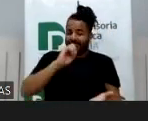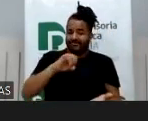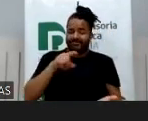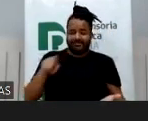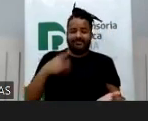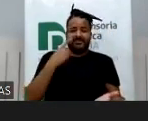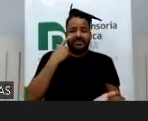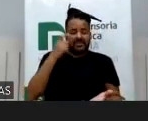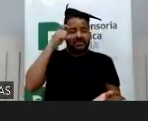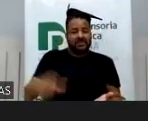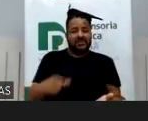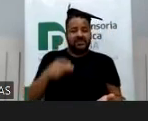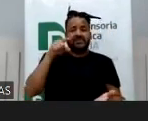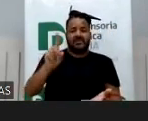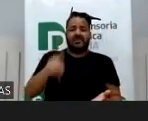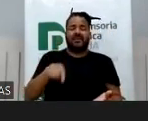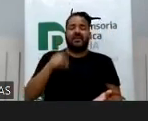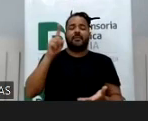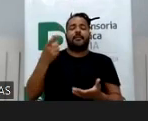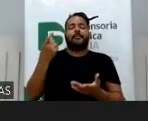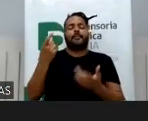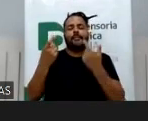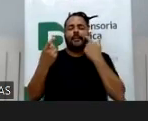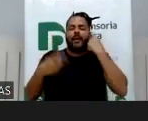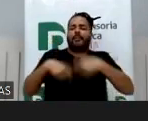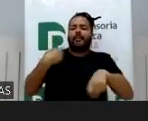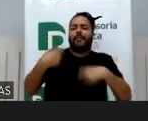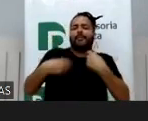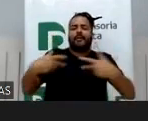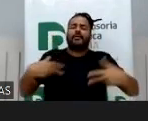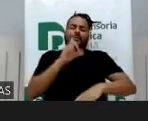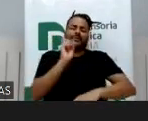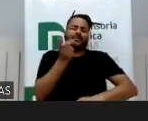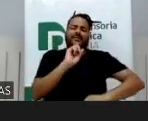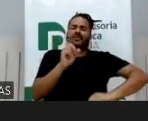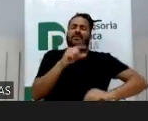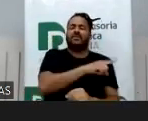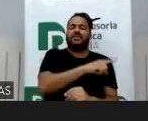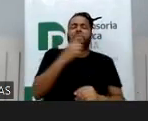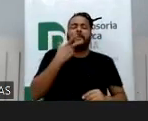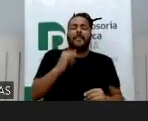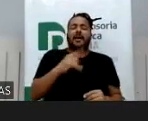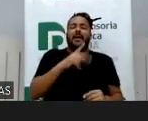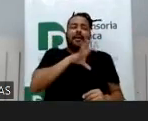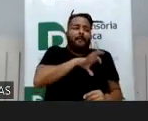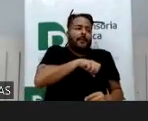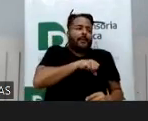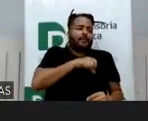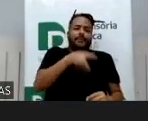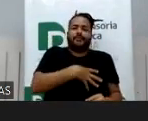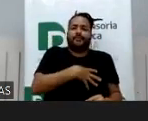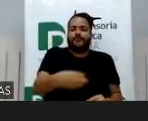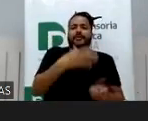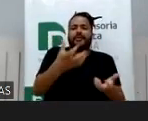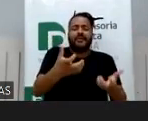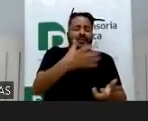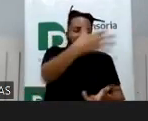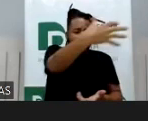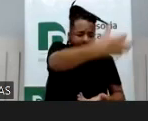Claro que não, nenhuma intenção lesiva, ele é apaixonado pelo filho, tá maior luta pra ter, né, a convivência parental